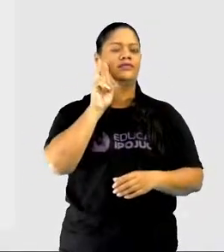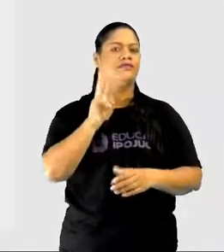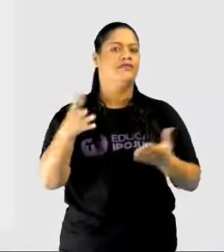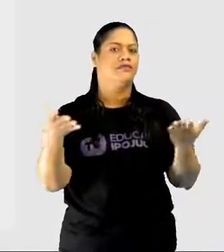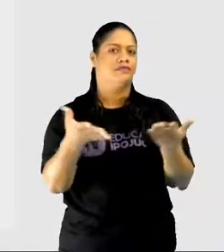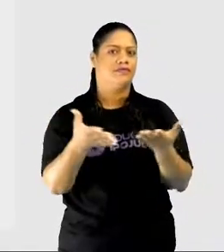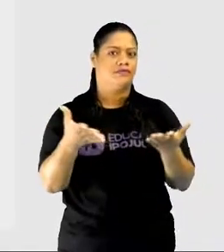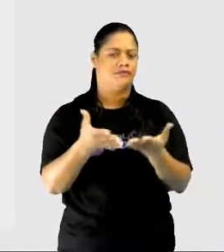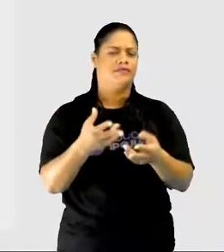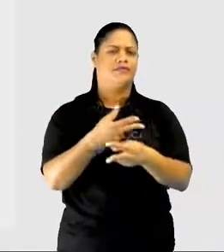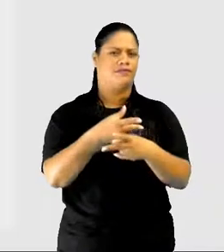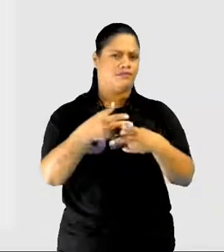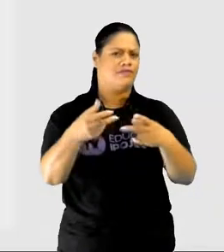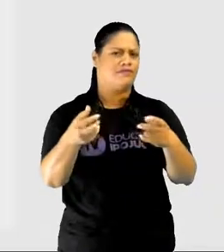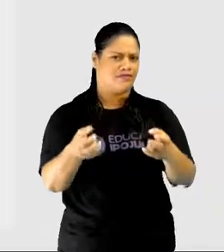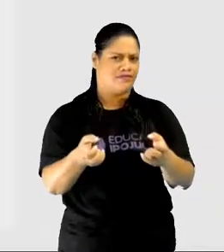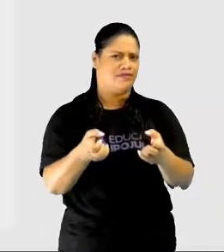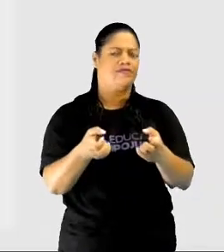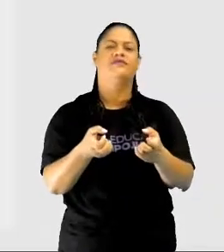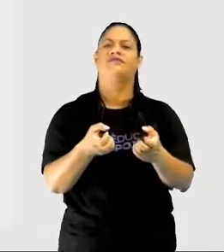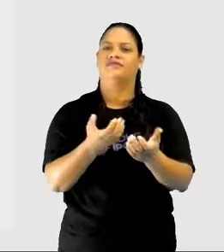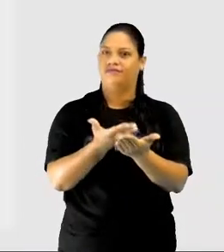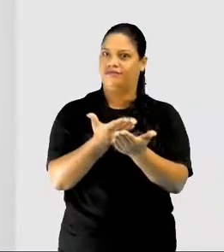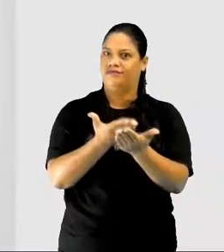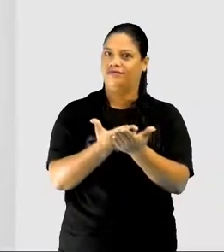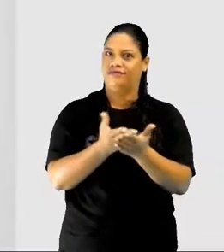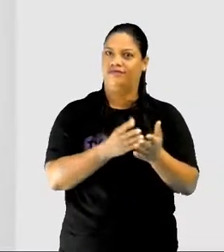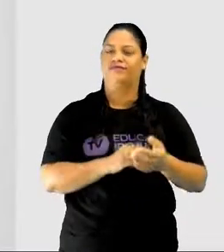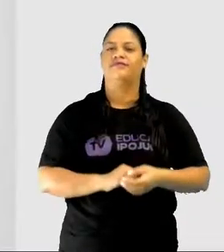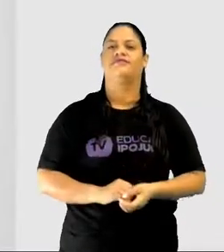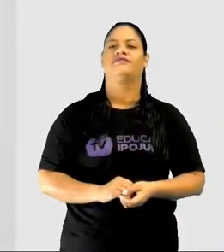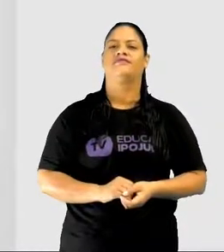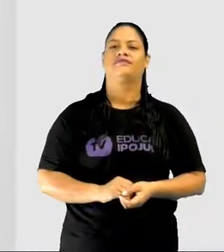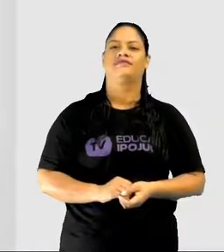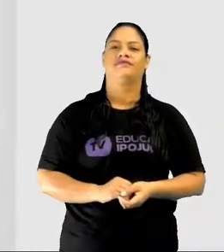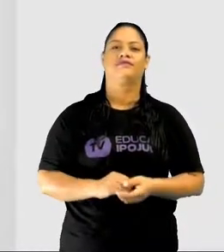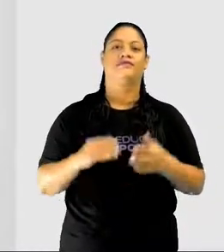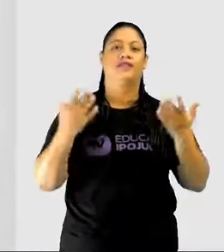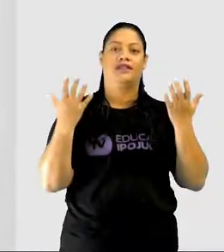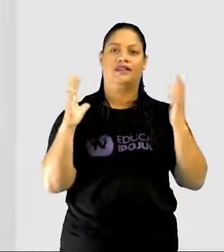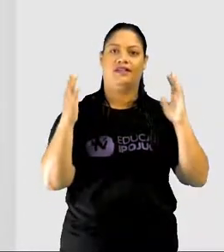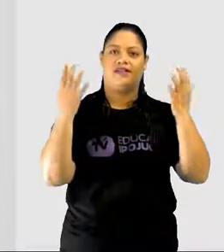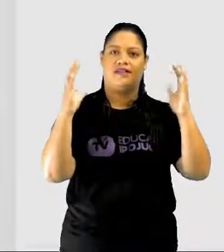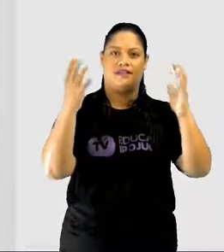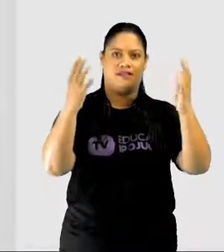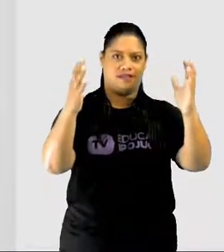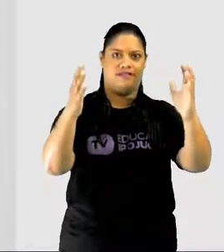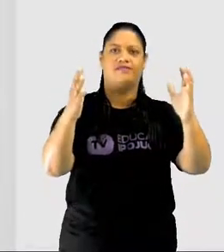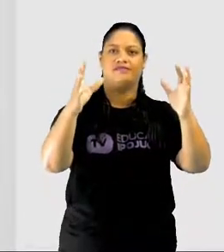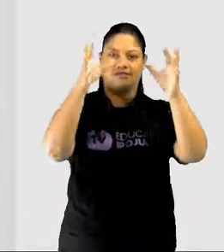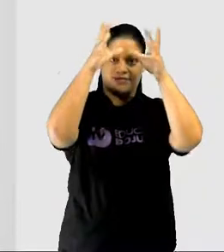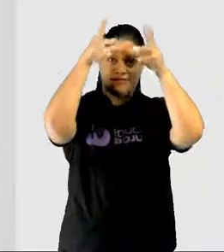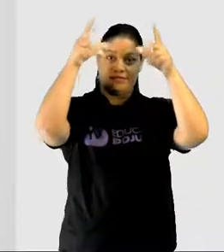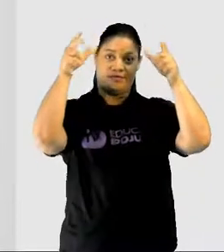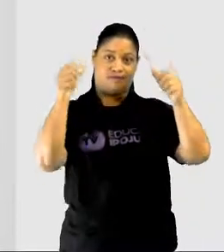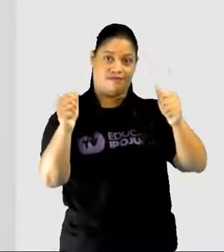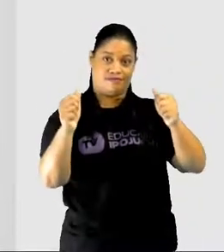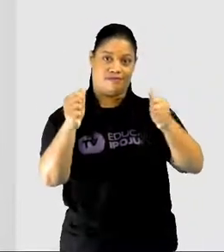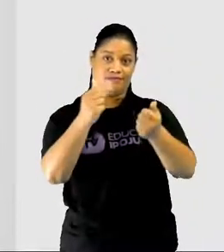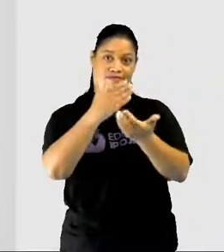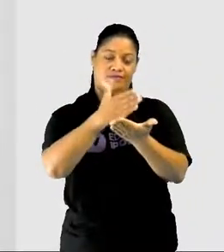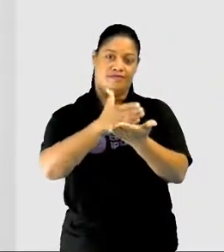agora algumas situações dessa floresta. Vamos lá? A floresta amazônica, ela divide esse